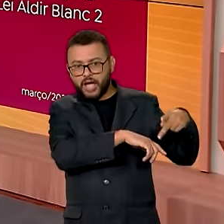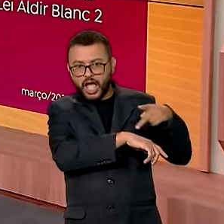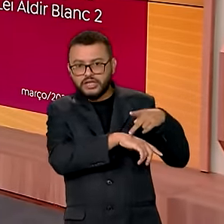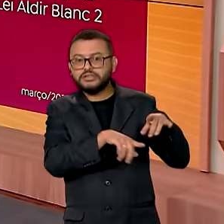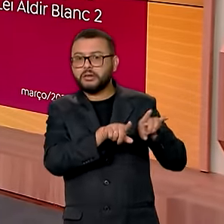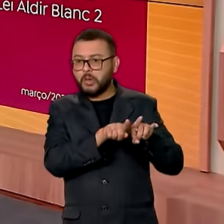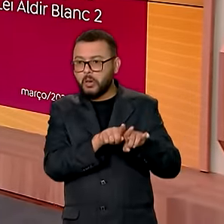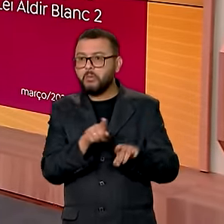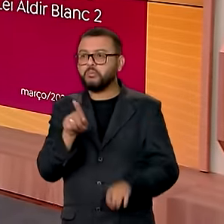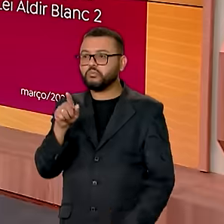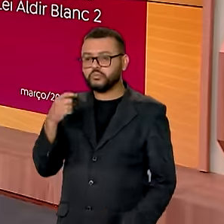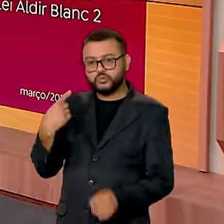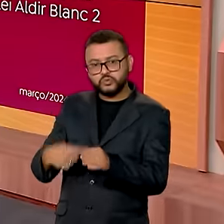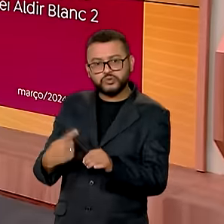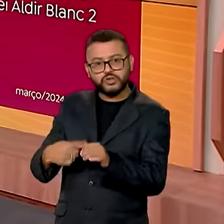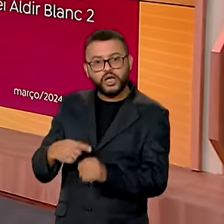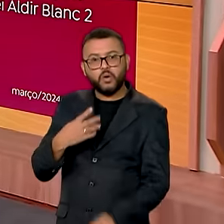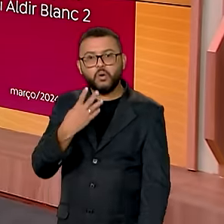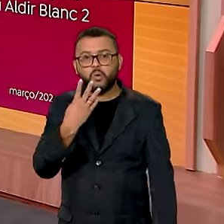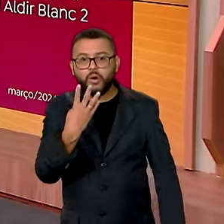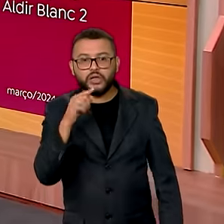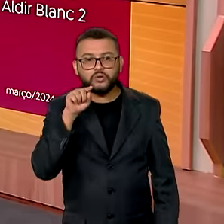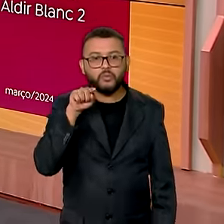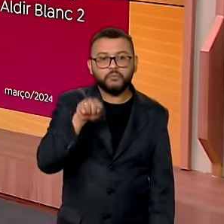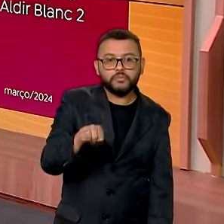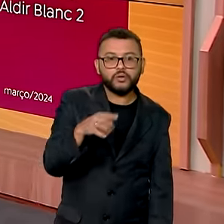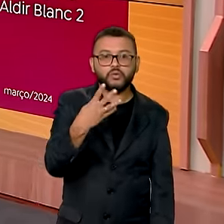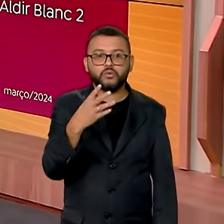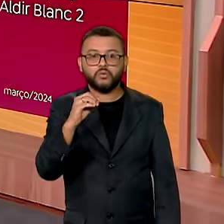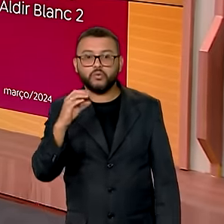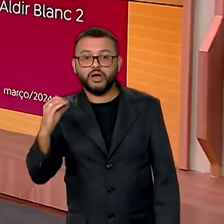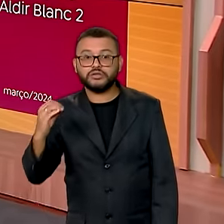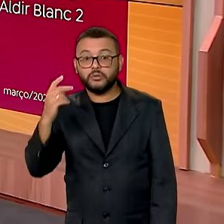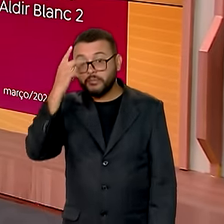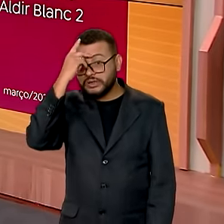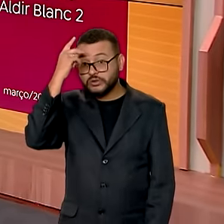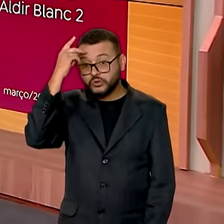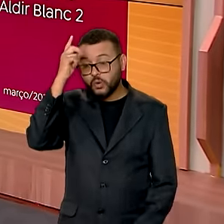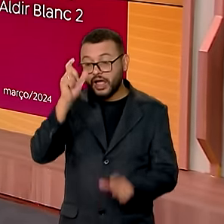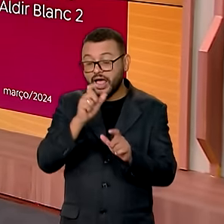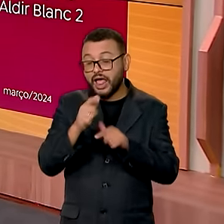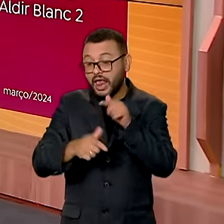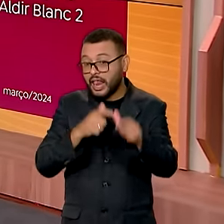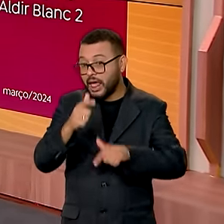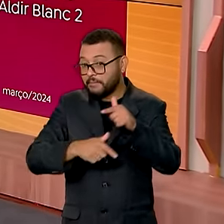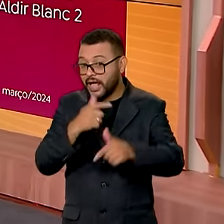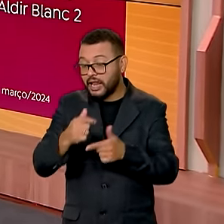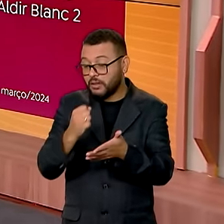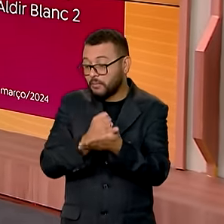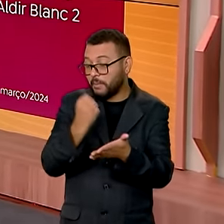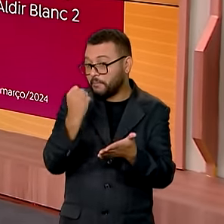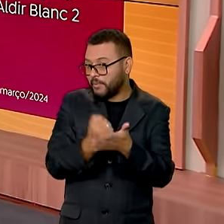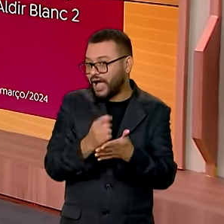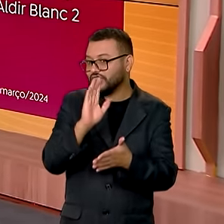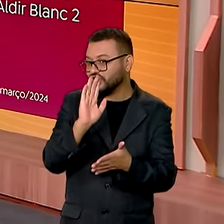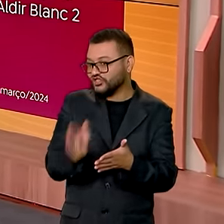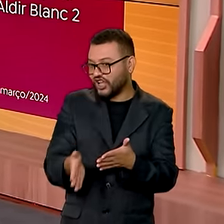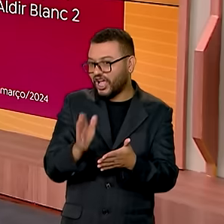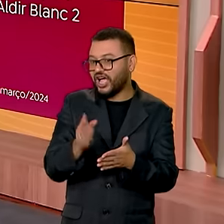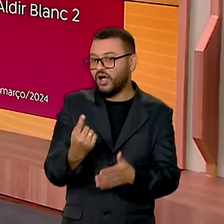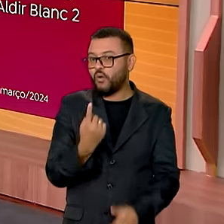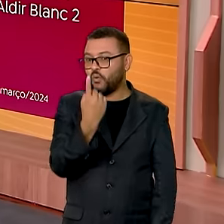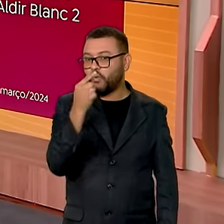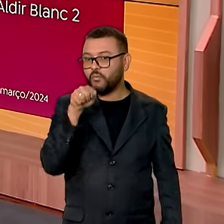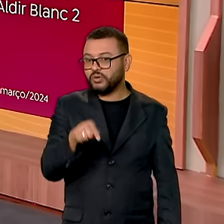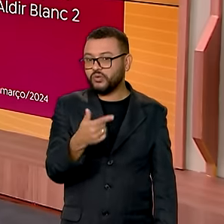e também em Buri. A cidade tem 4.400 pessoas trabalhando com carteira assinada e tem ainda 1